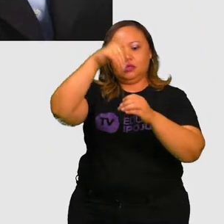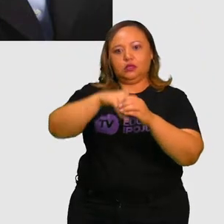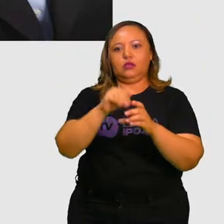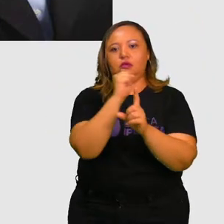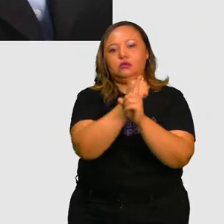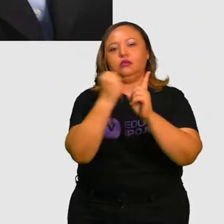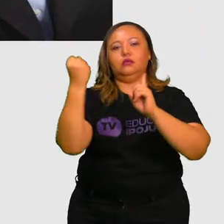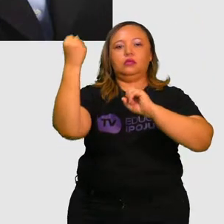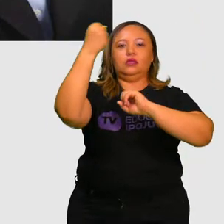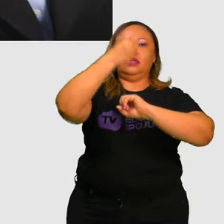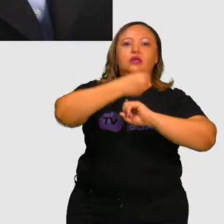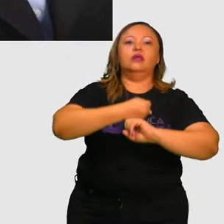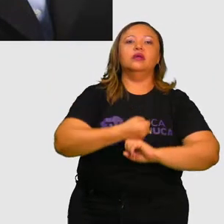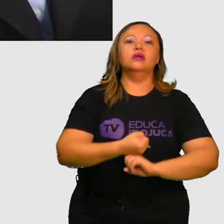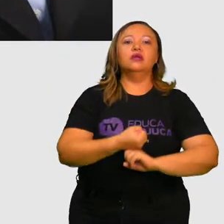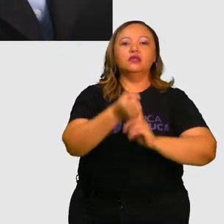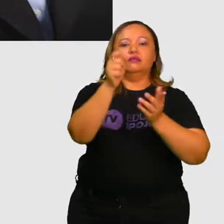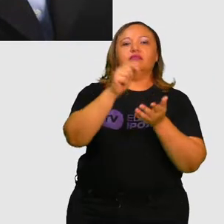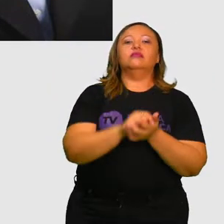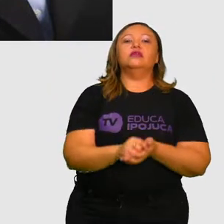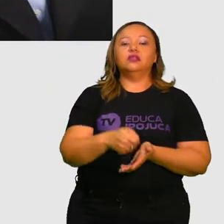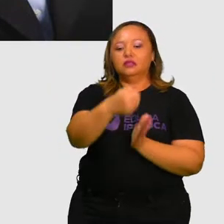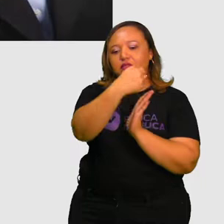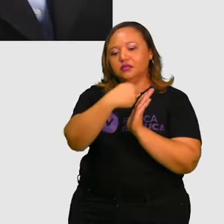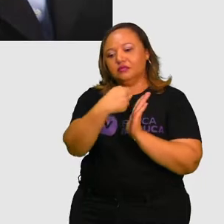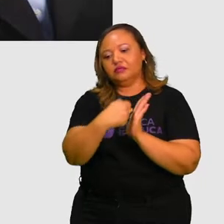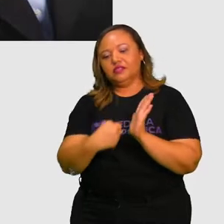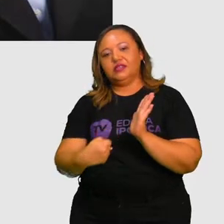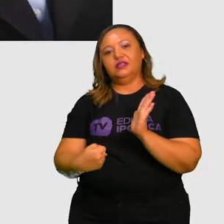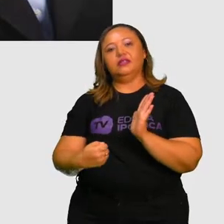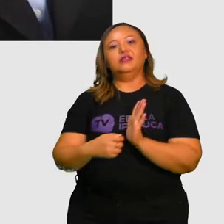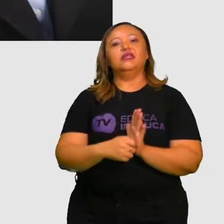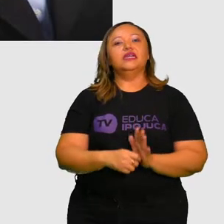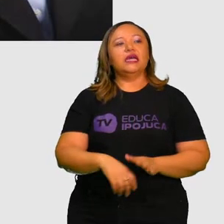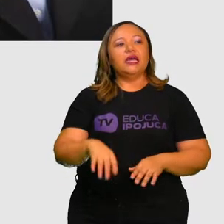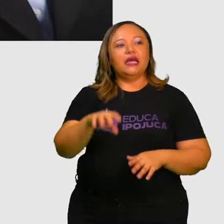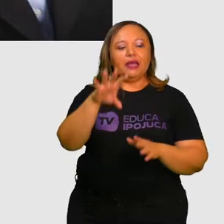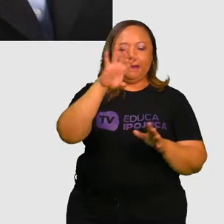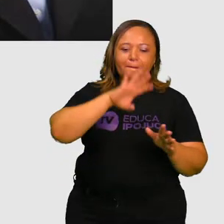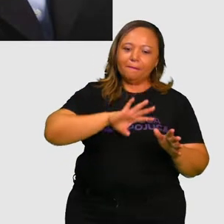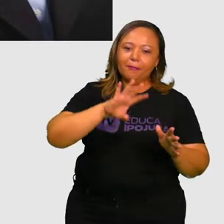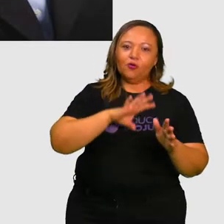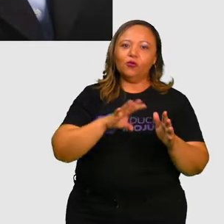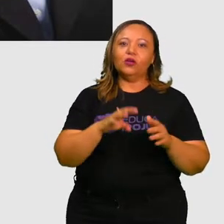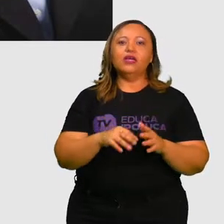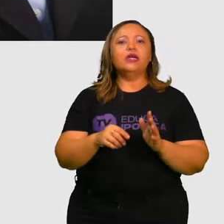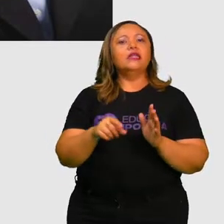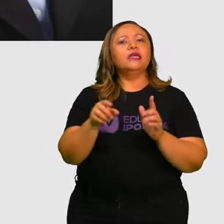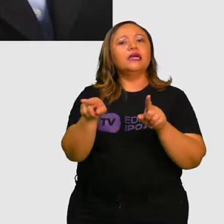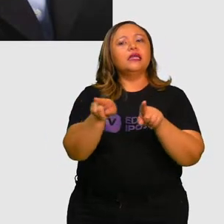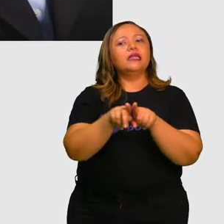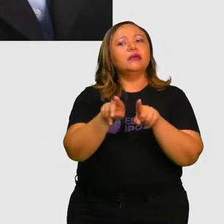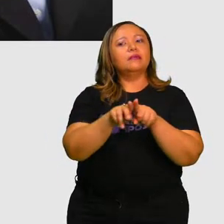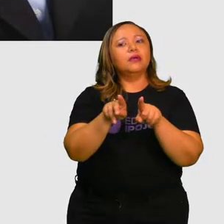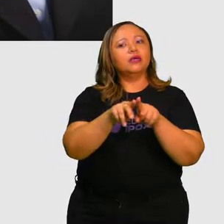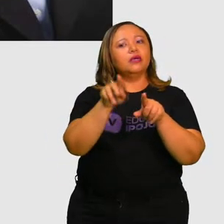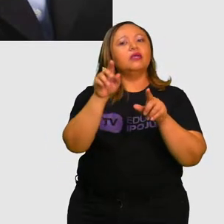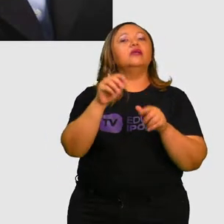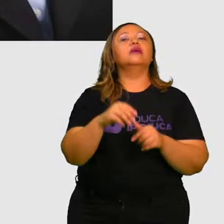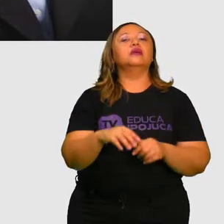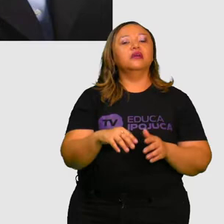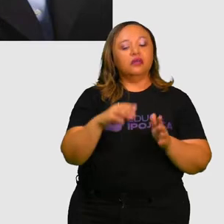Ademais, para além das condições, edições, perdão, em português, ele ainda lançou livros em espanhol.